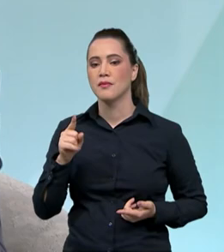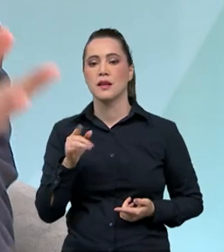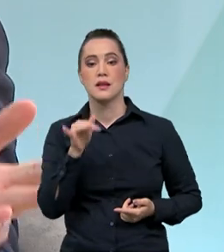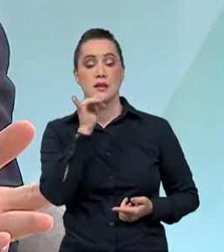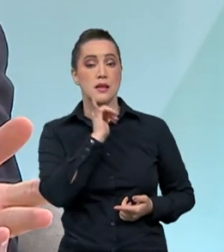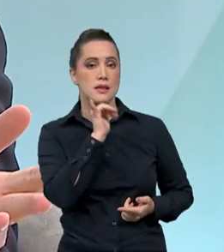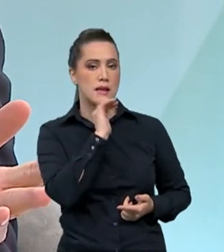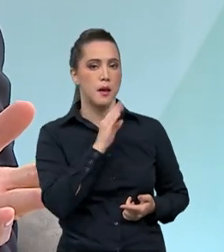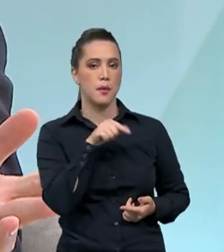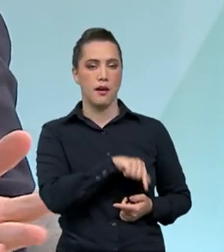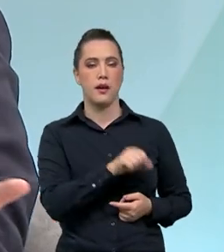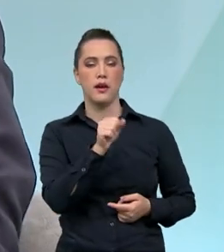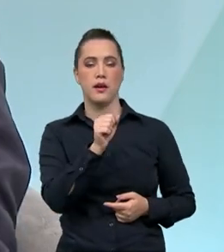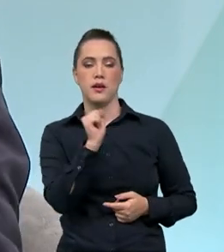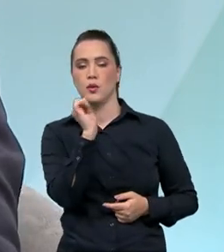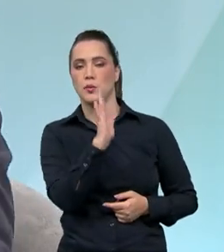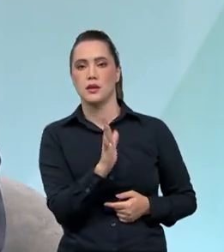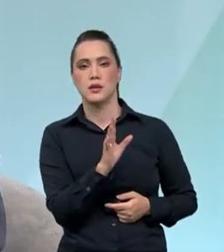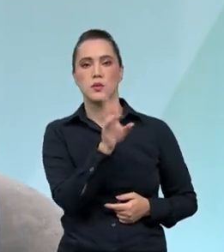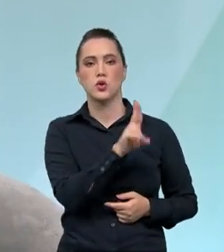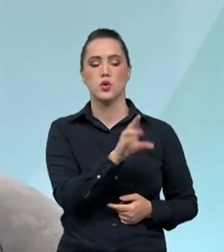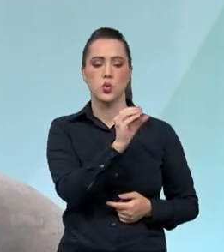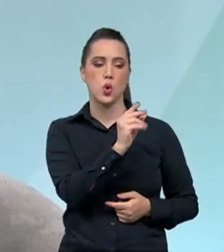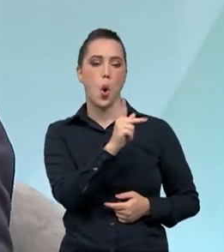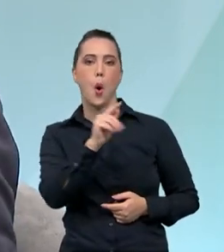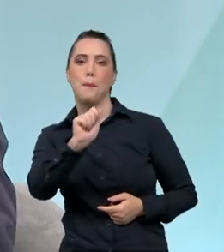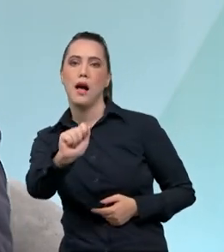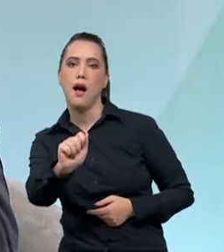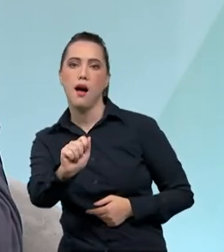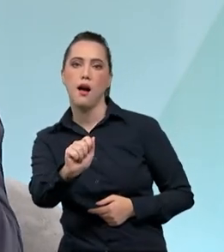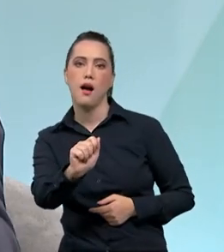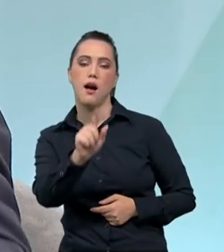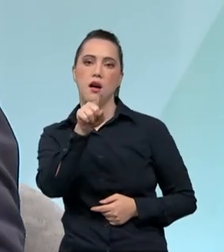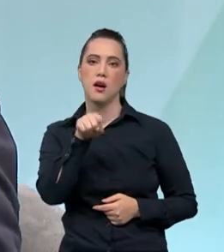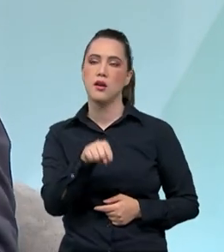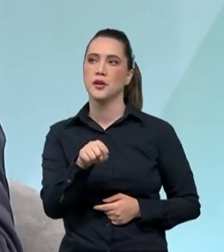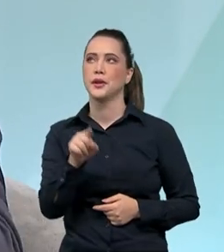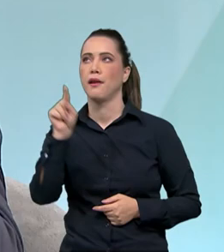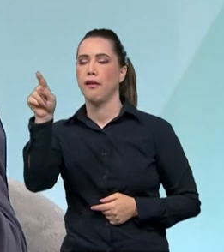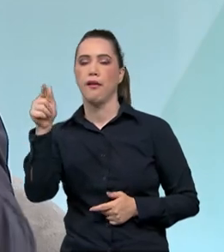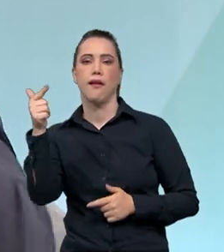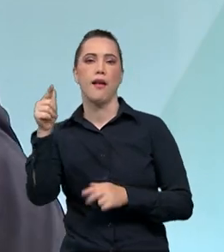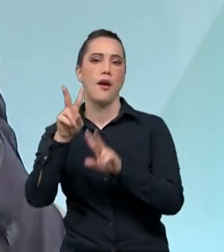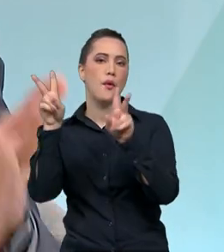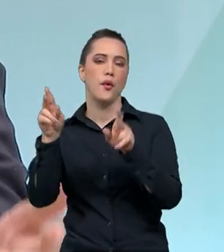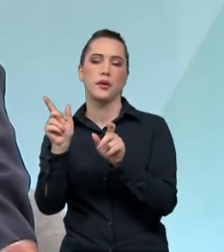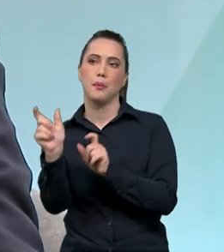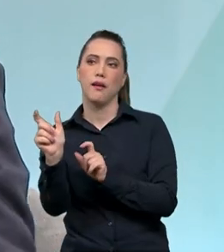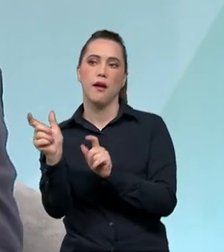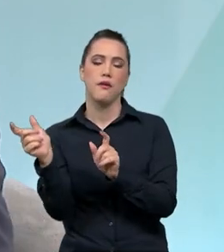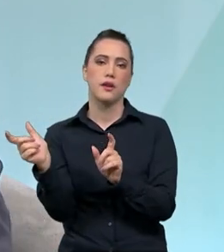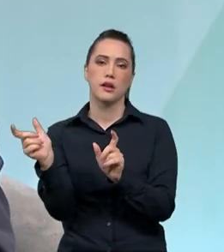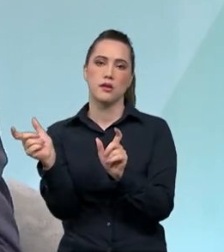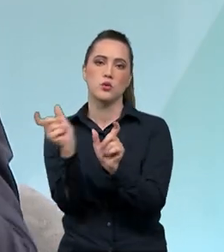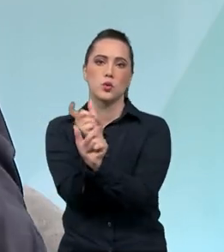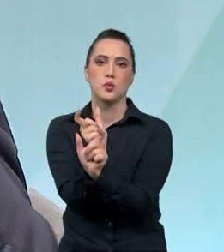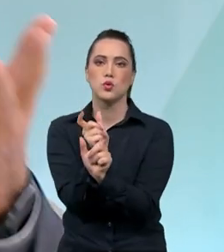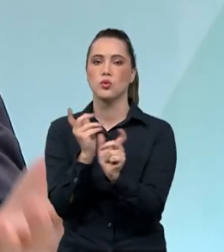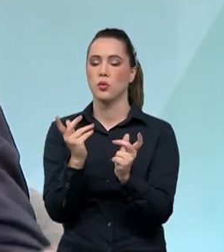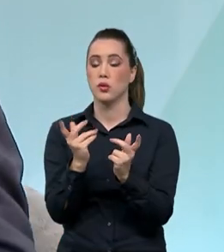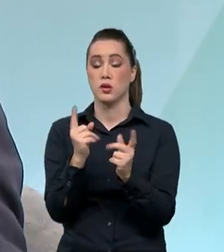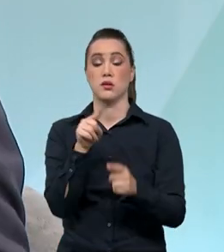já diz uma interjeção diferente. E a gente usou isso para a gastronomia, para a natureza, para os destinos de praia e sol,